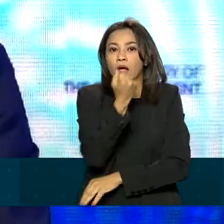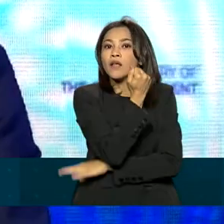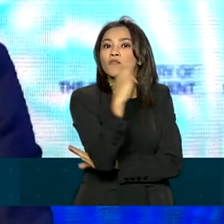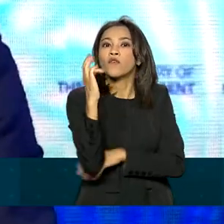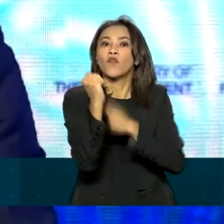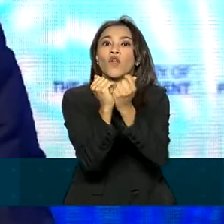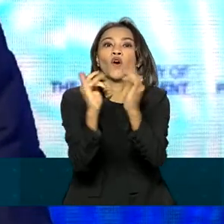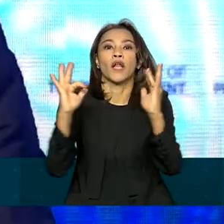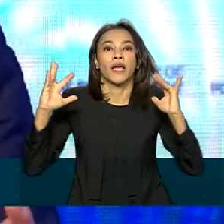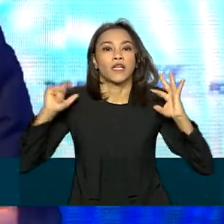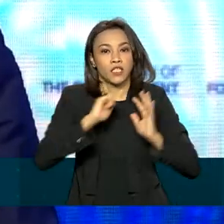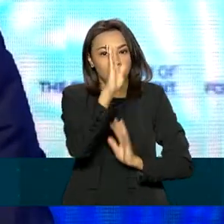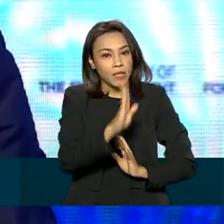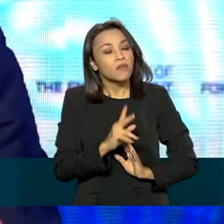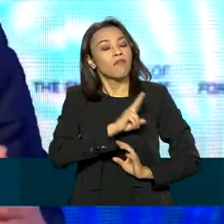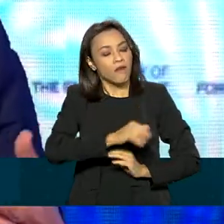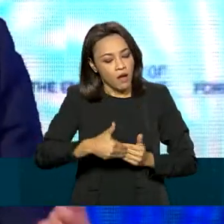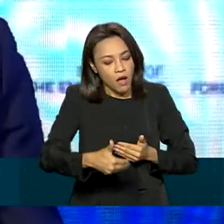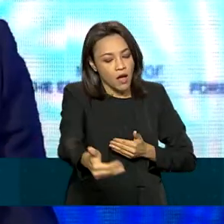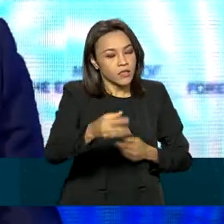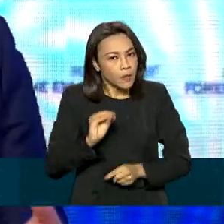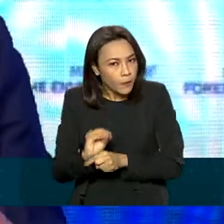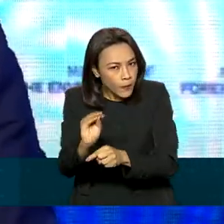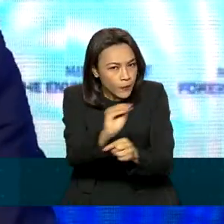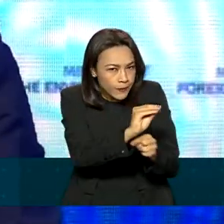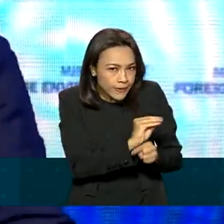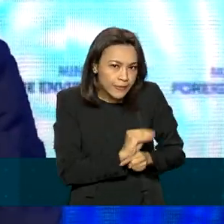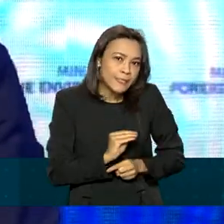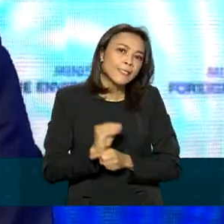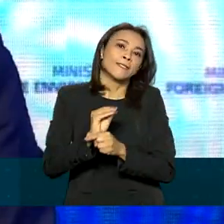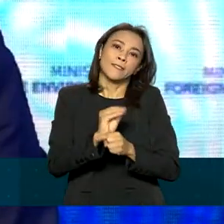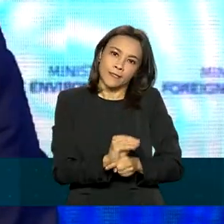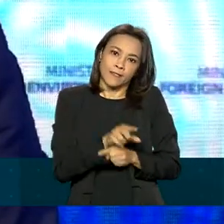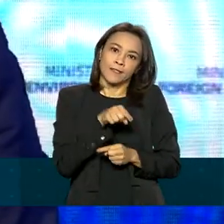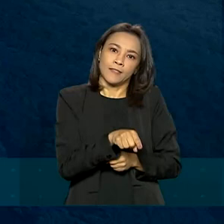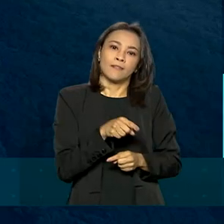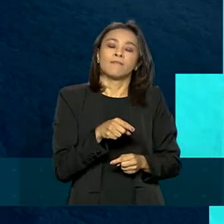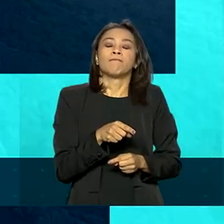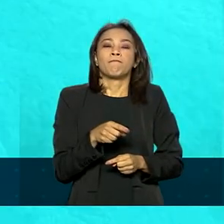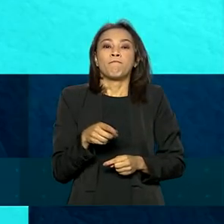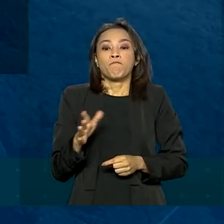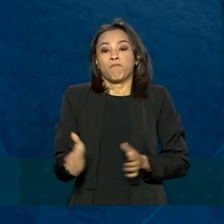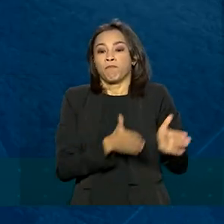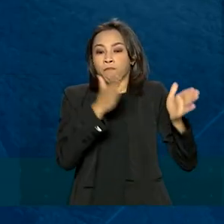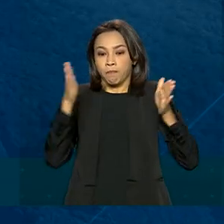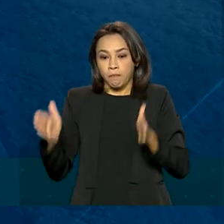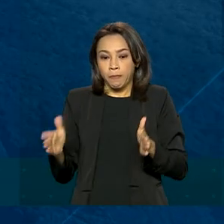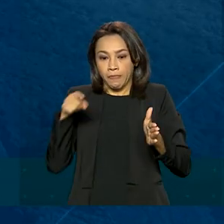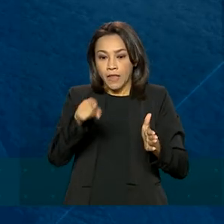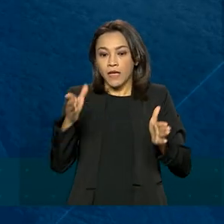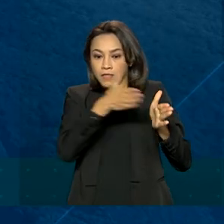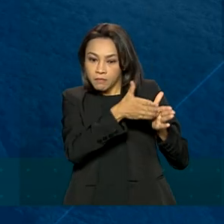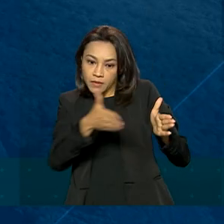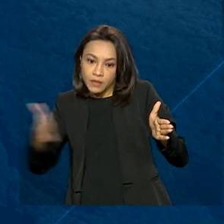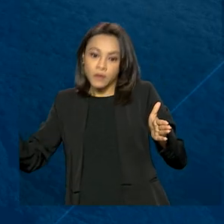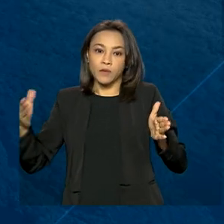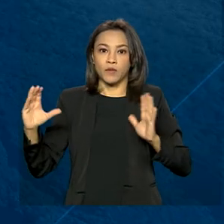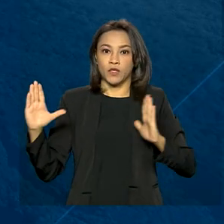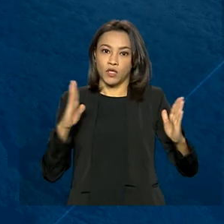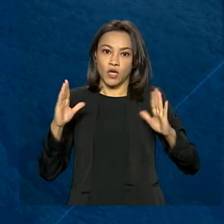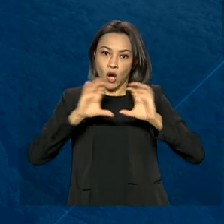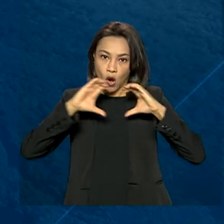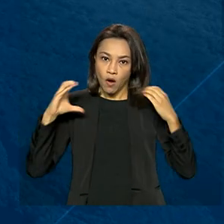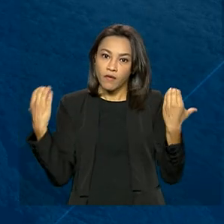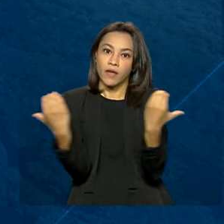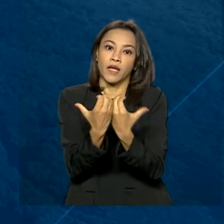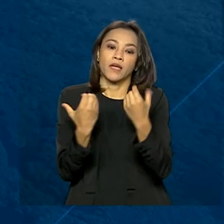protegidas também pela atividade de conservar o carbono que elas representam. Durante a Conferência das Nações Unidas sobre as Mudanças